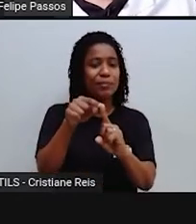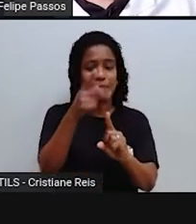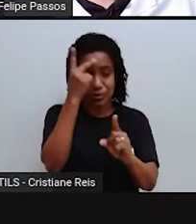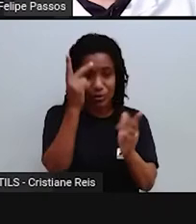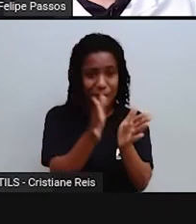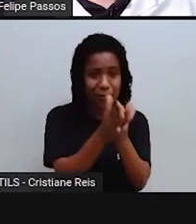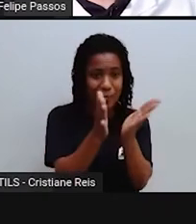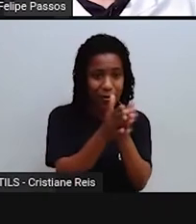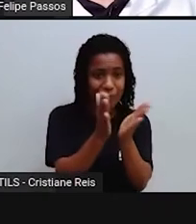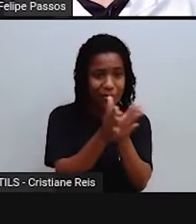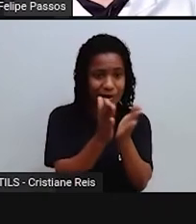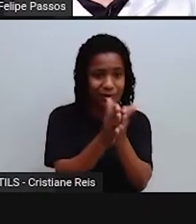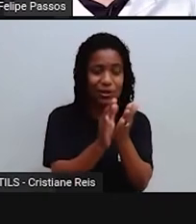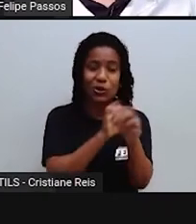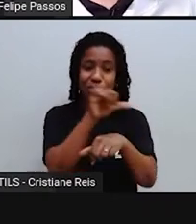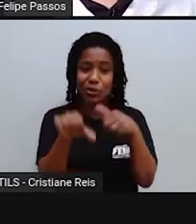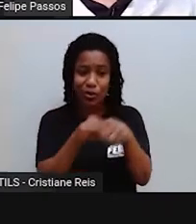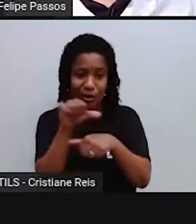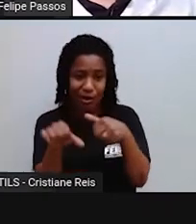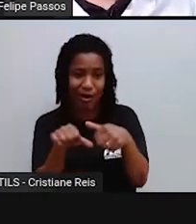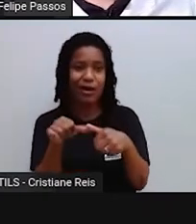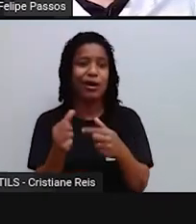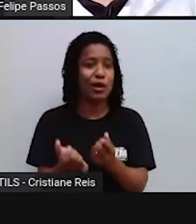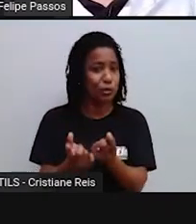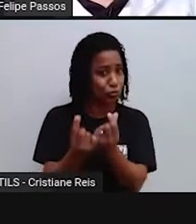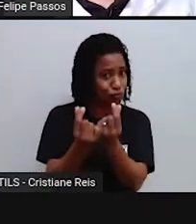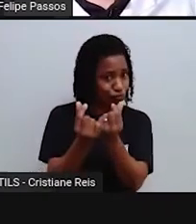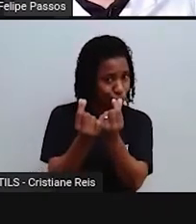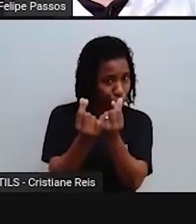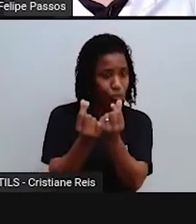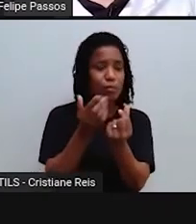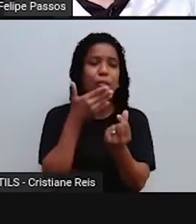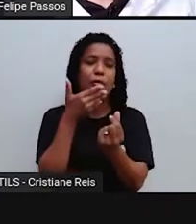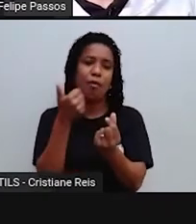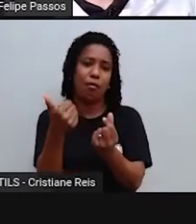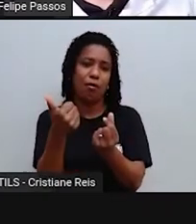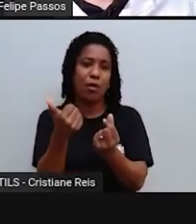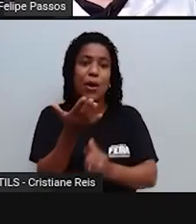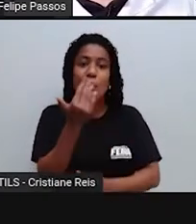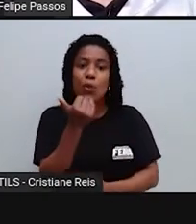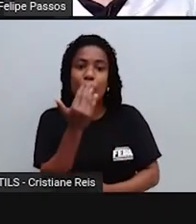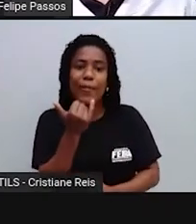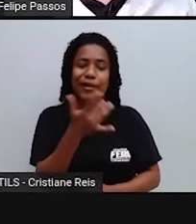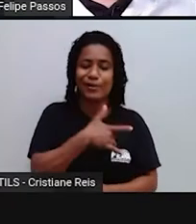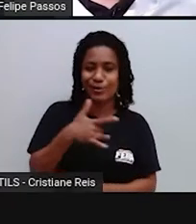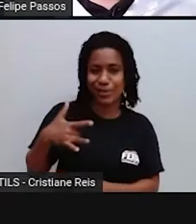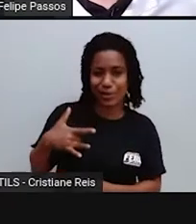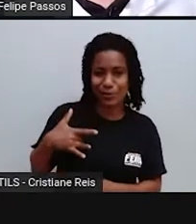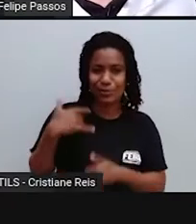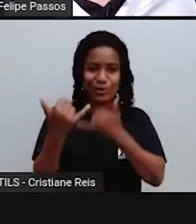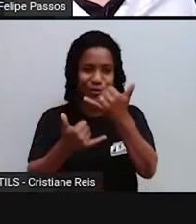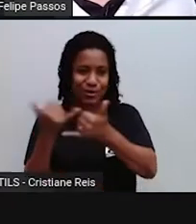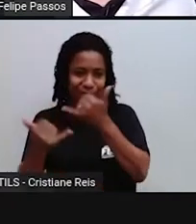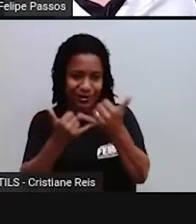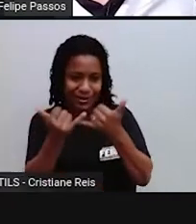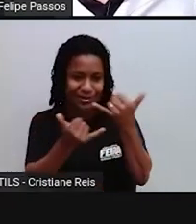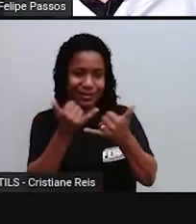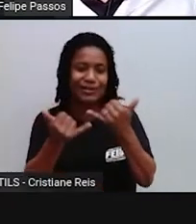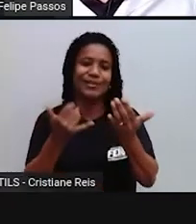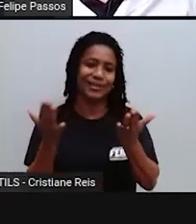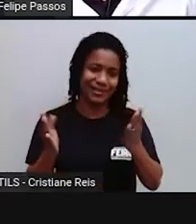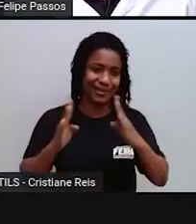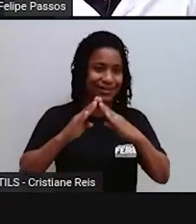1 dólar e 90 por dia. E aí você vai gastar com qualidade de vida, com alimentação, com saúde, com lazer, que também é importante.